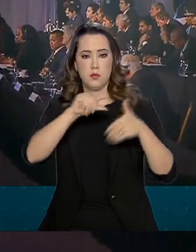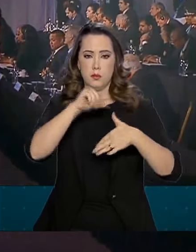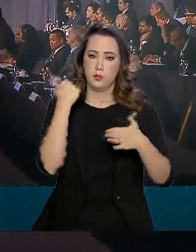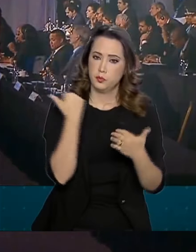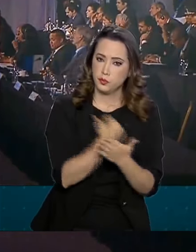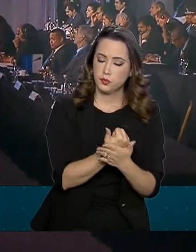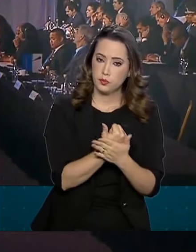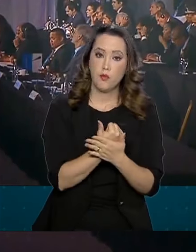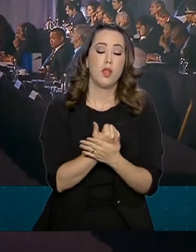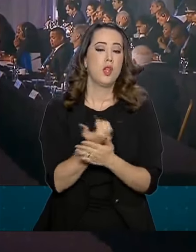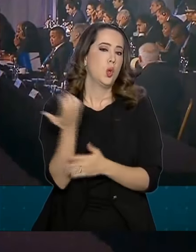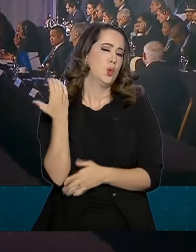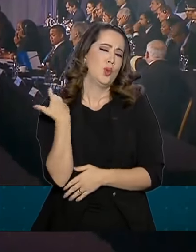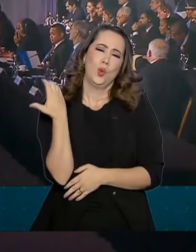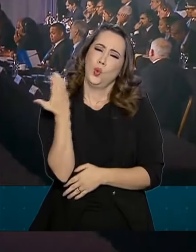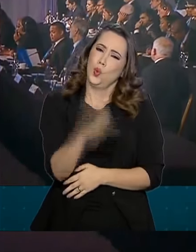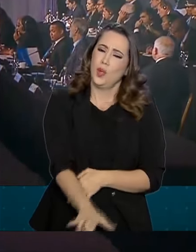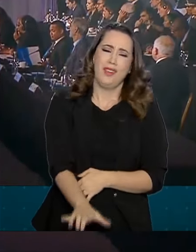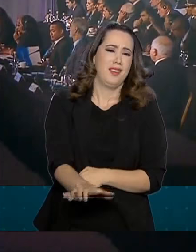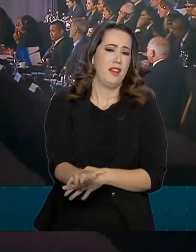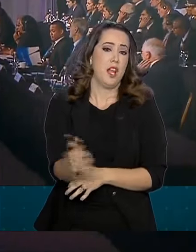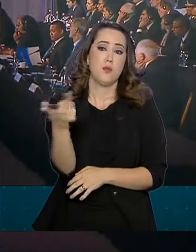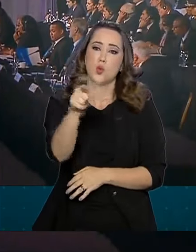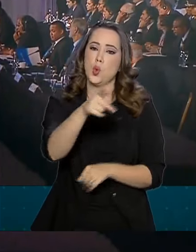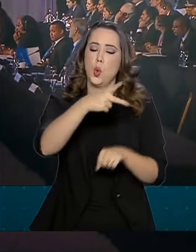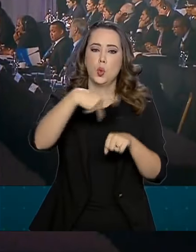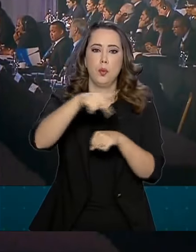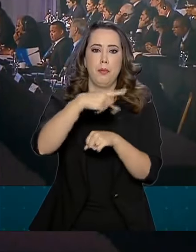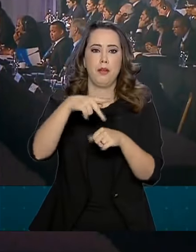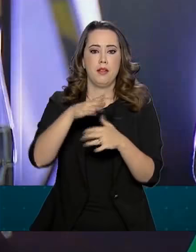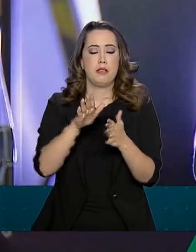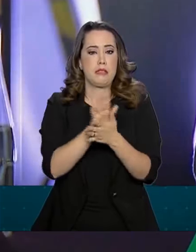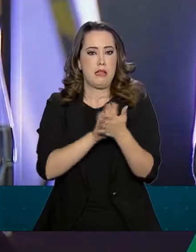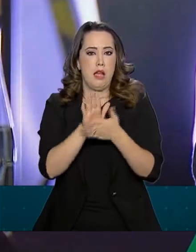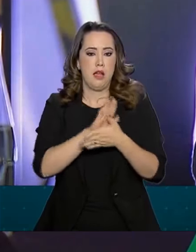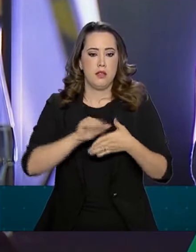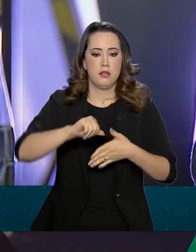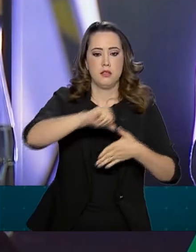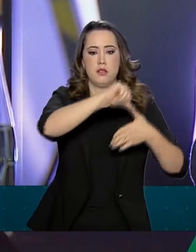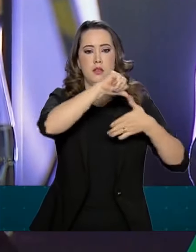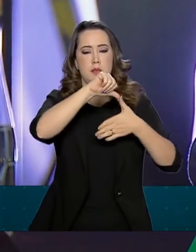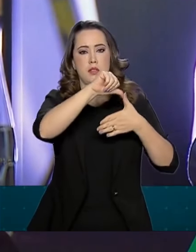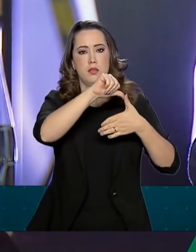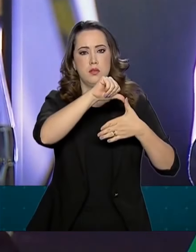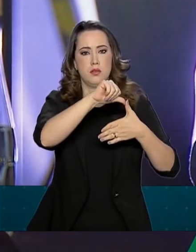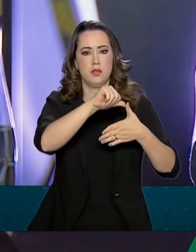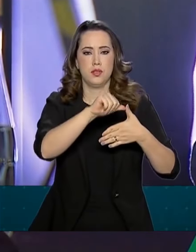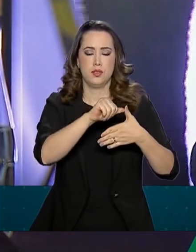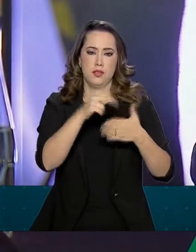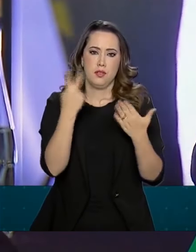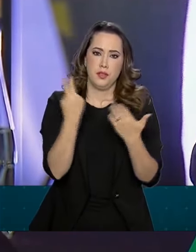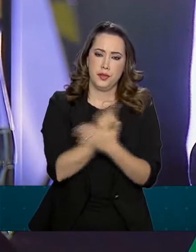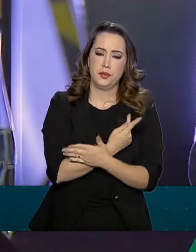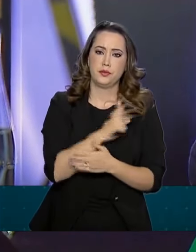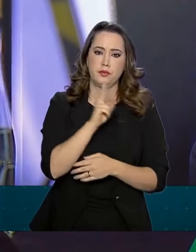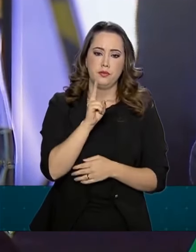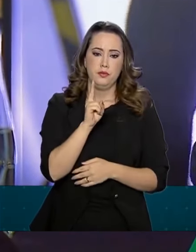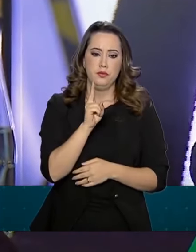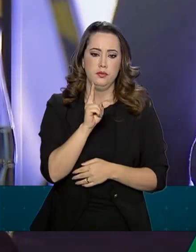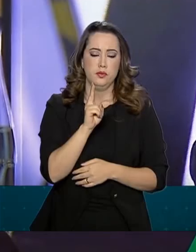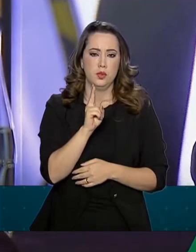Mercosul. Não queremos, e nem mais um outro país aqui da América do Sul, o que, infelizmente, vem acontecendo